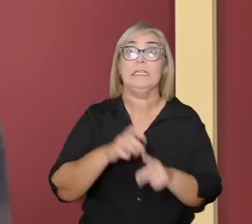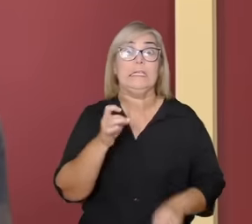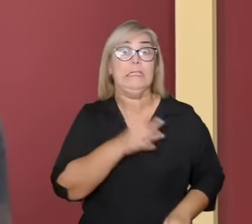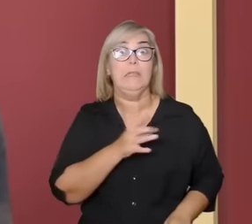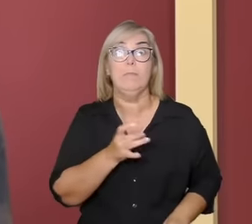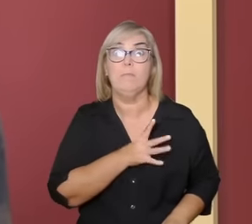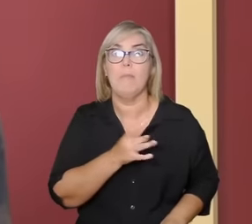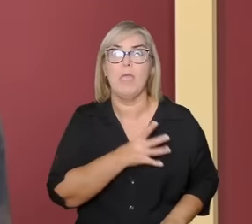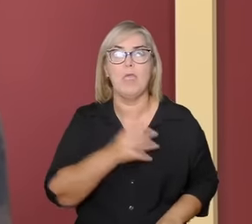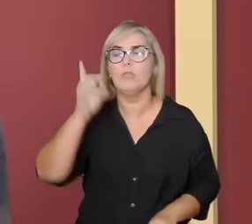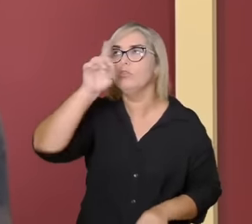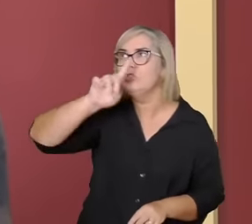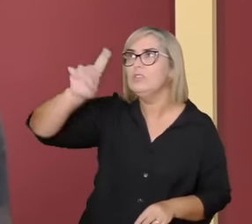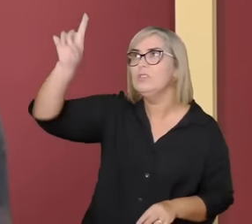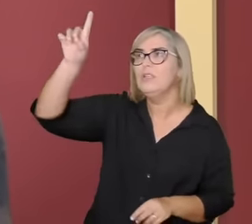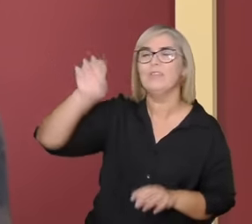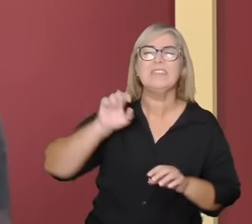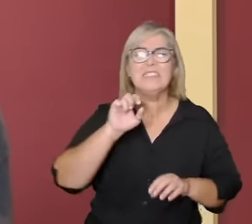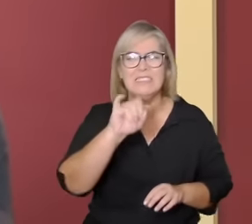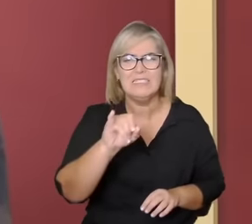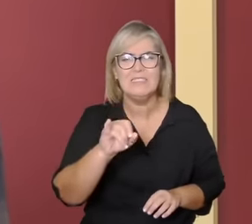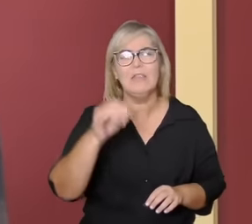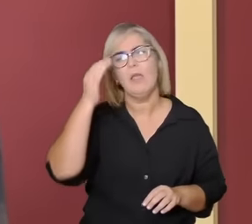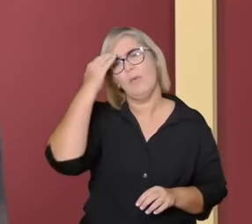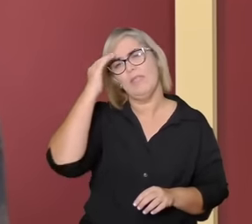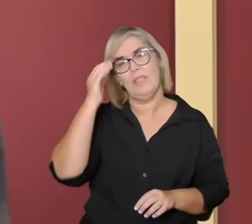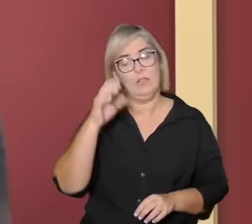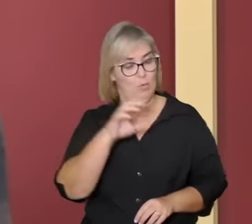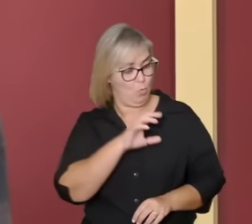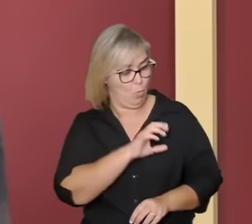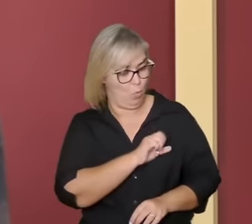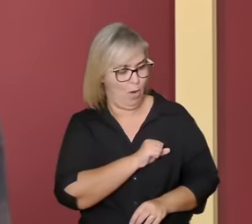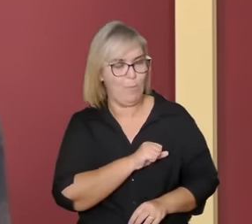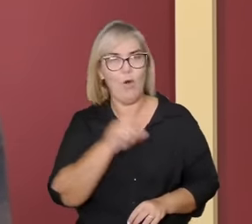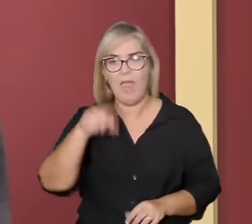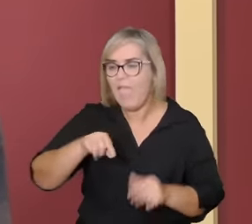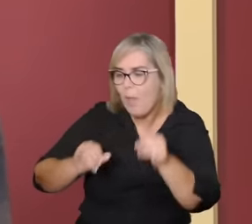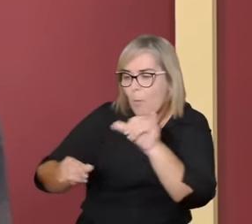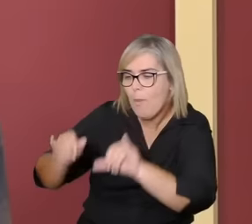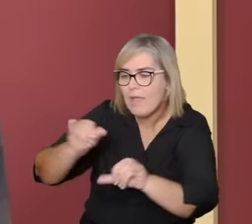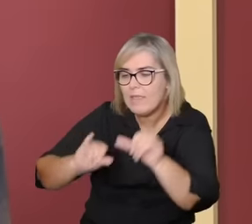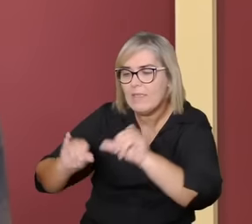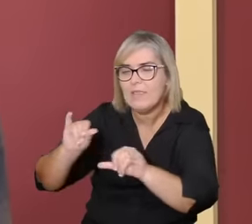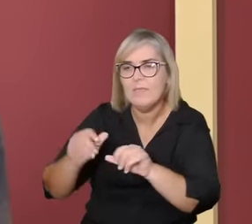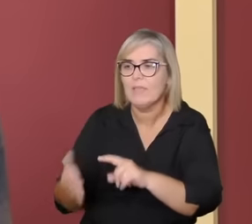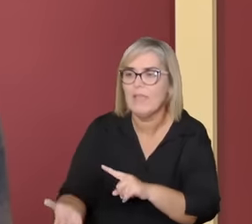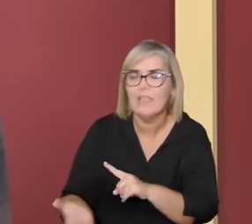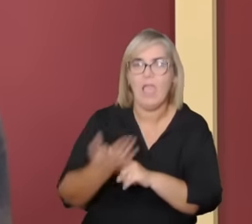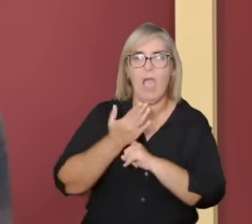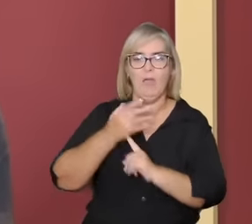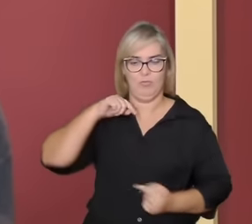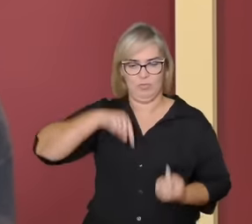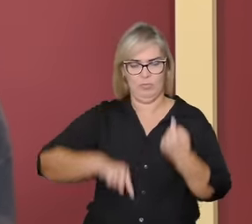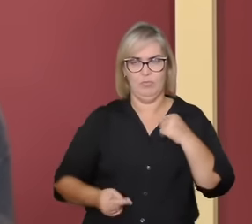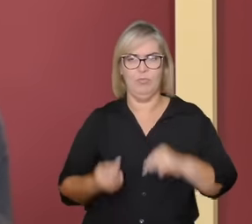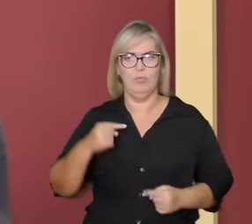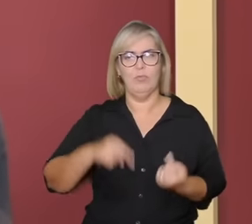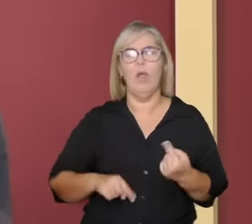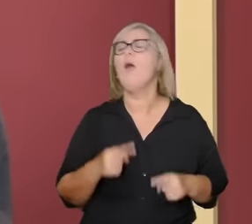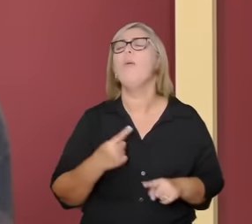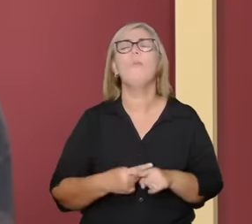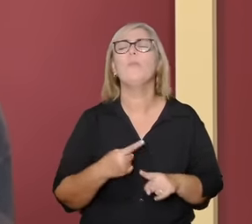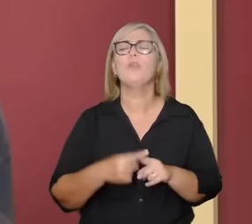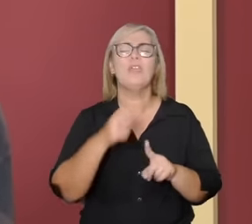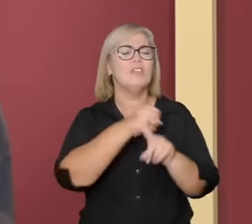ela pergunta entendendo que o amor é um afeto catalisador por que a sociedade privilegia pensar mais no amor romântico